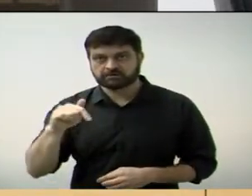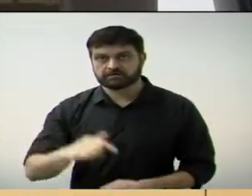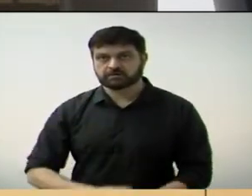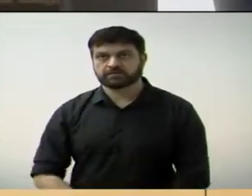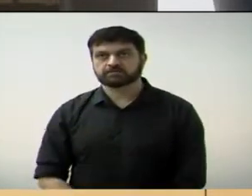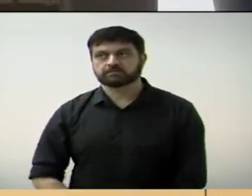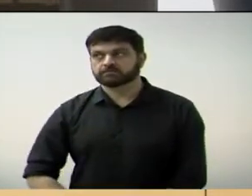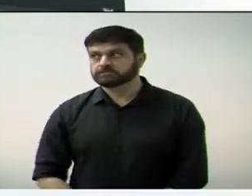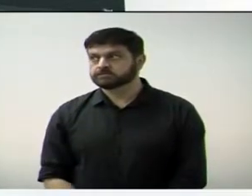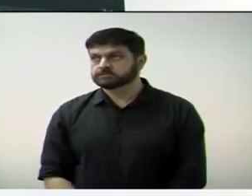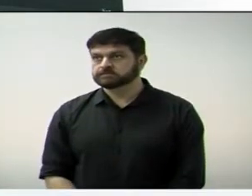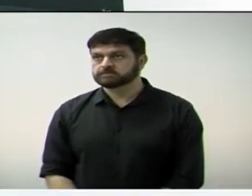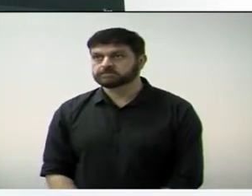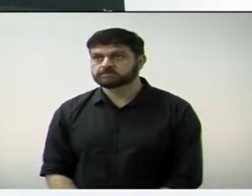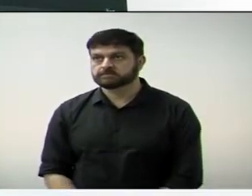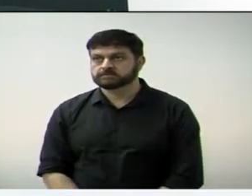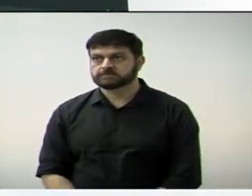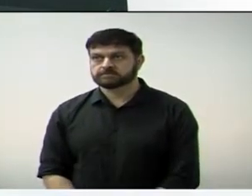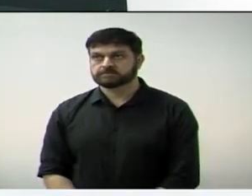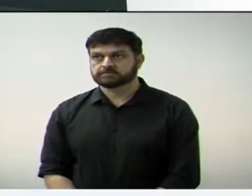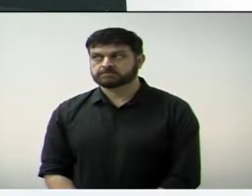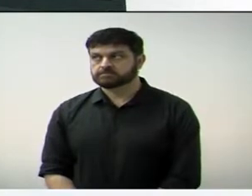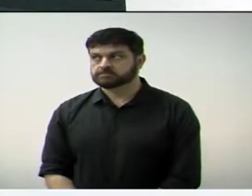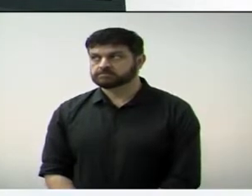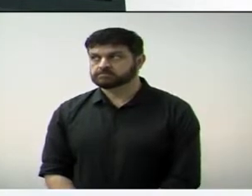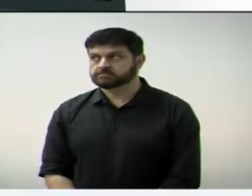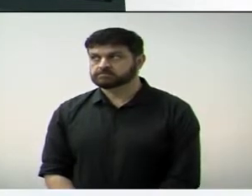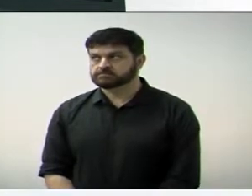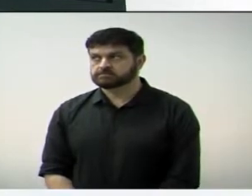senhor tem